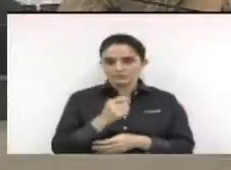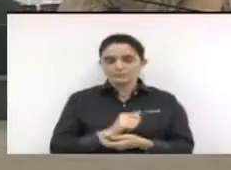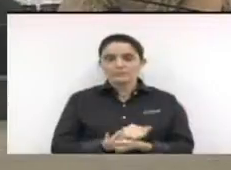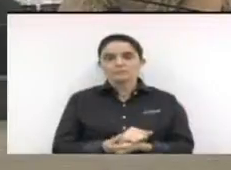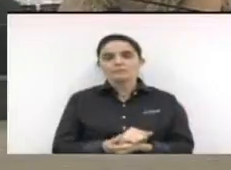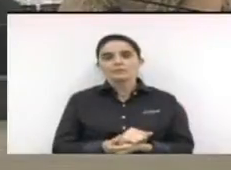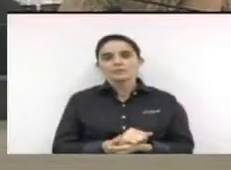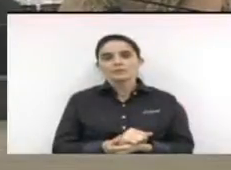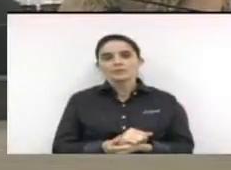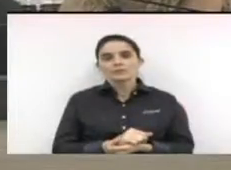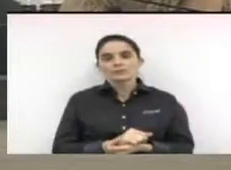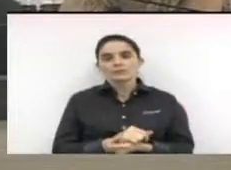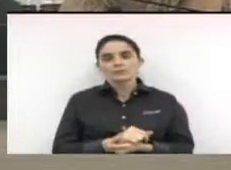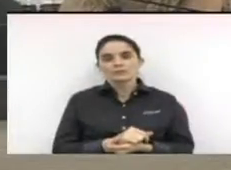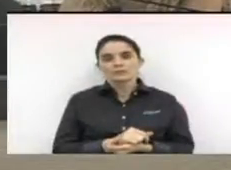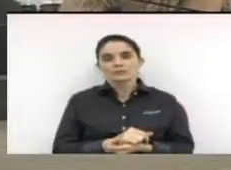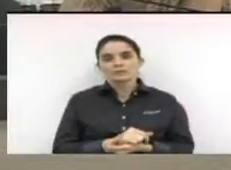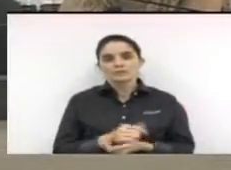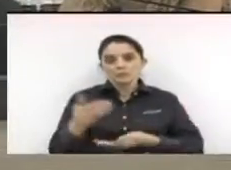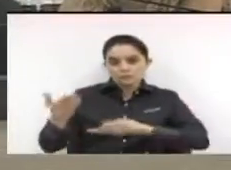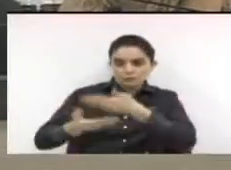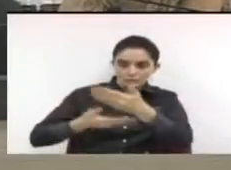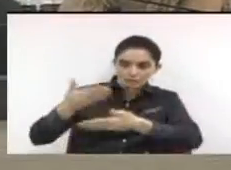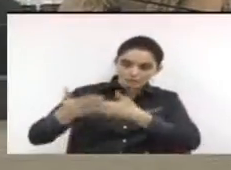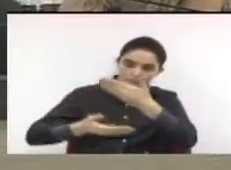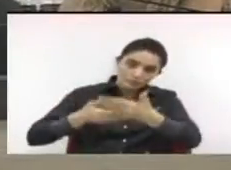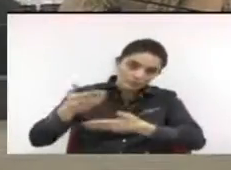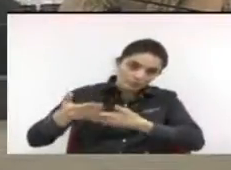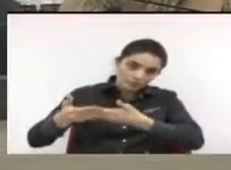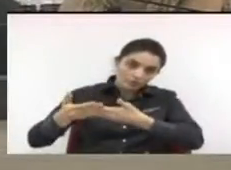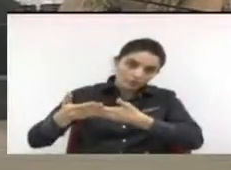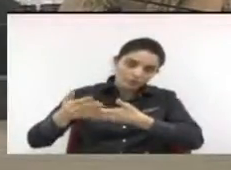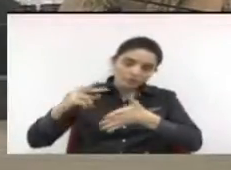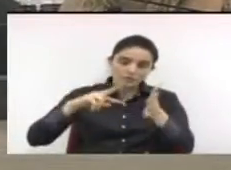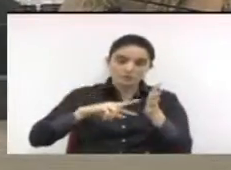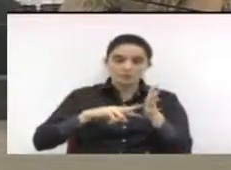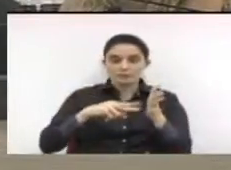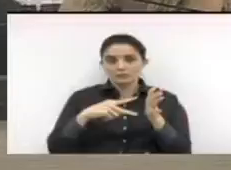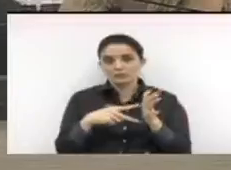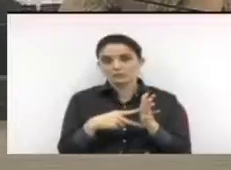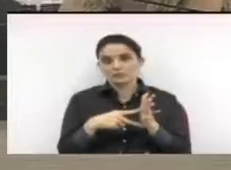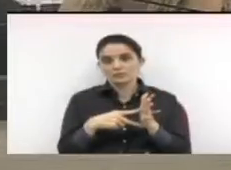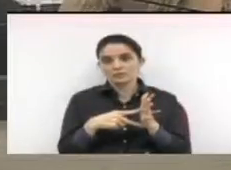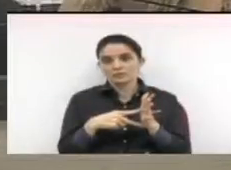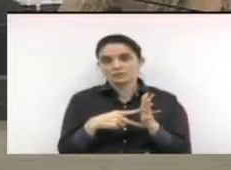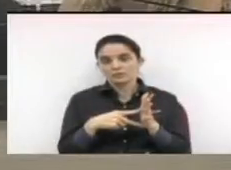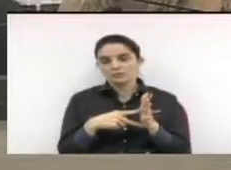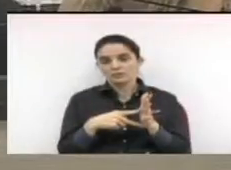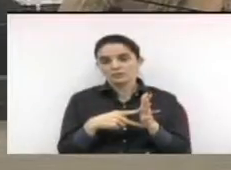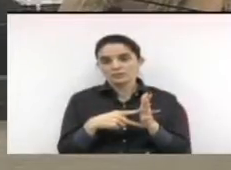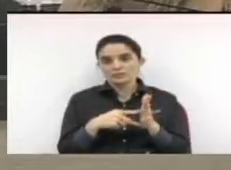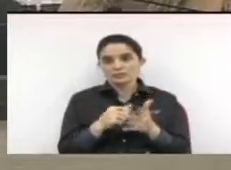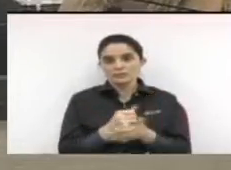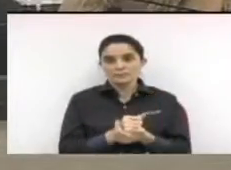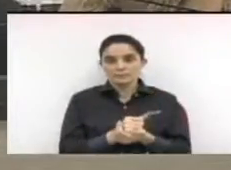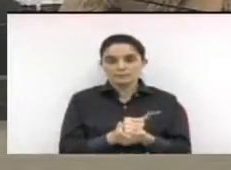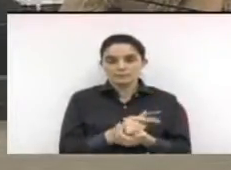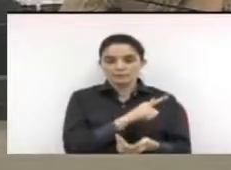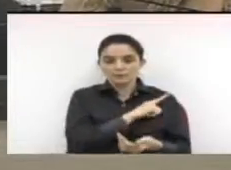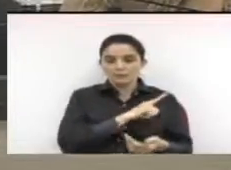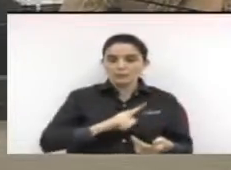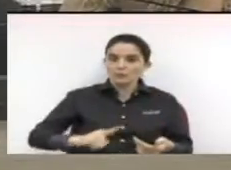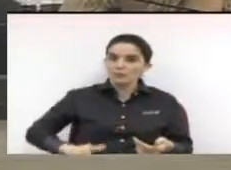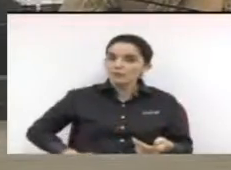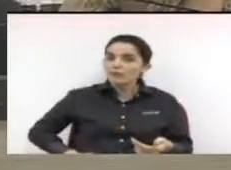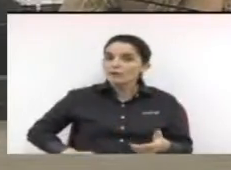como a Vossa Excelência disse, é uma questão, uma prerrogativa do governo